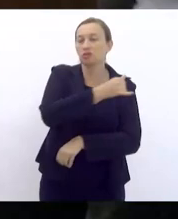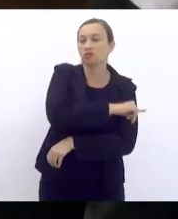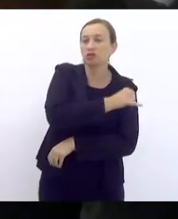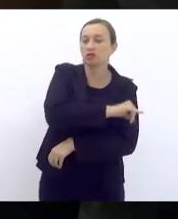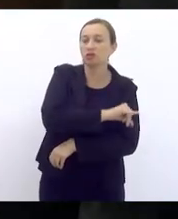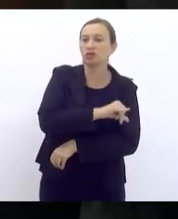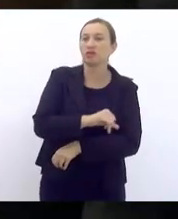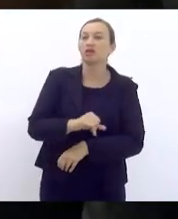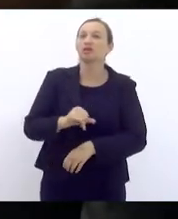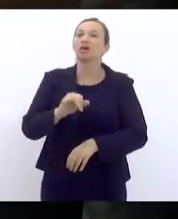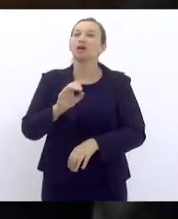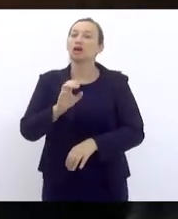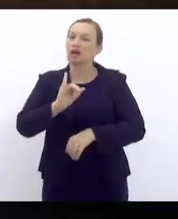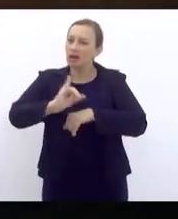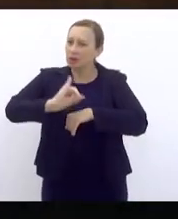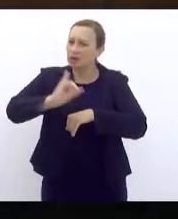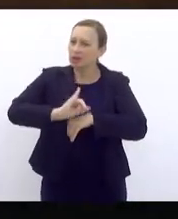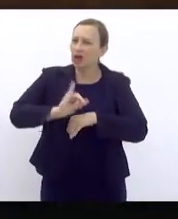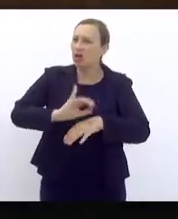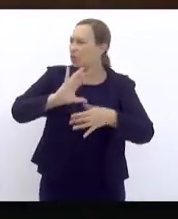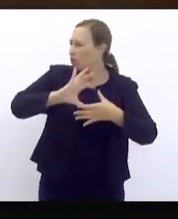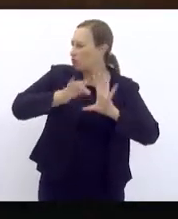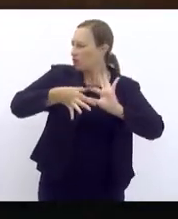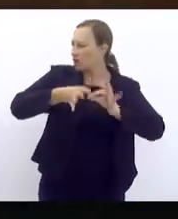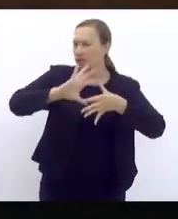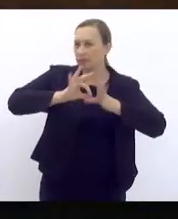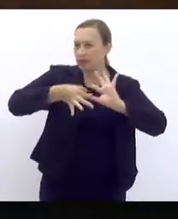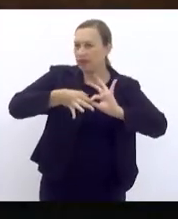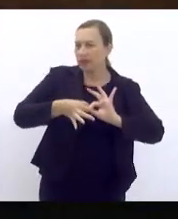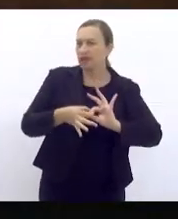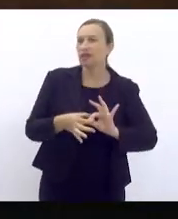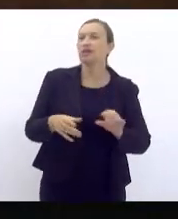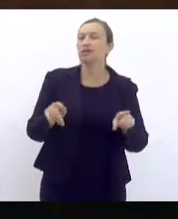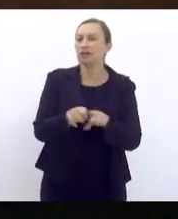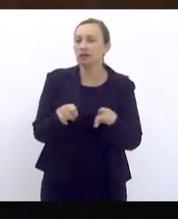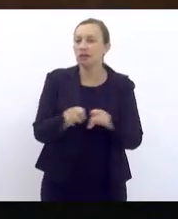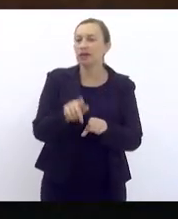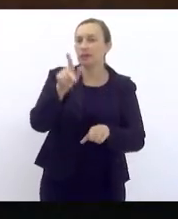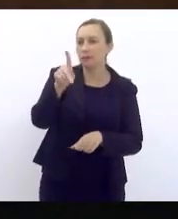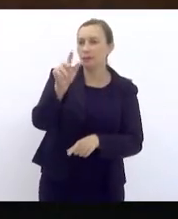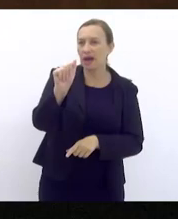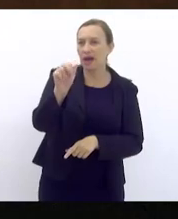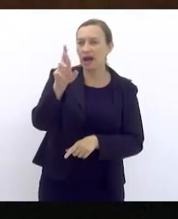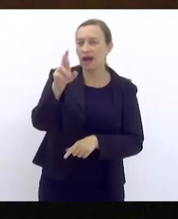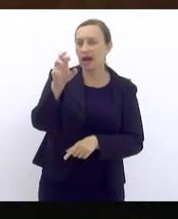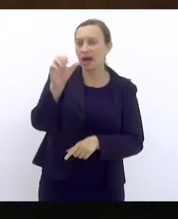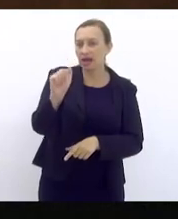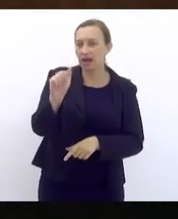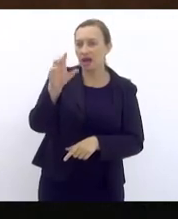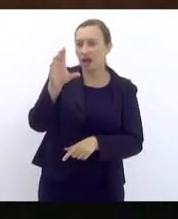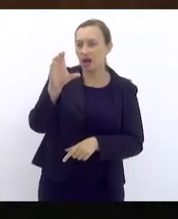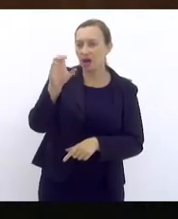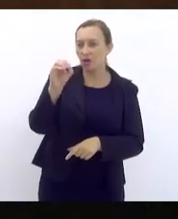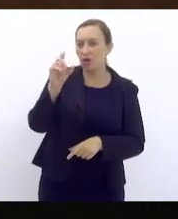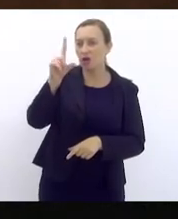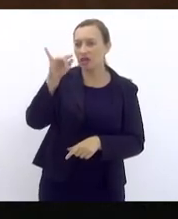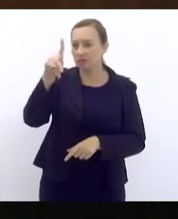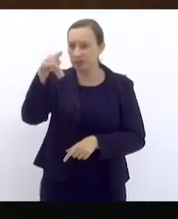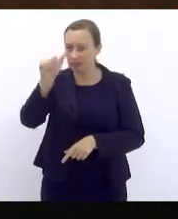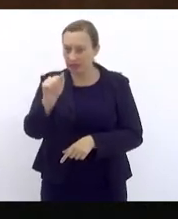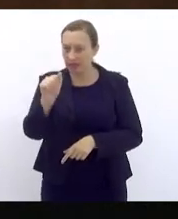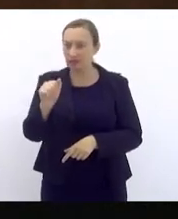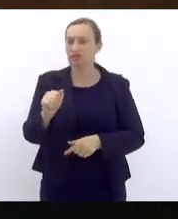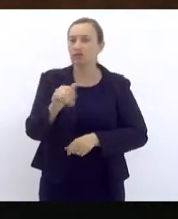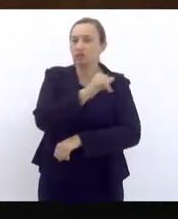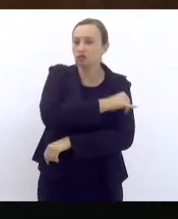paralímpica e destacar uma questão diretamente relacionada a esse projeto que a gente está aqui em primeira discussão. É que